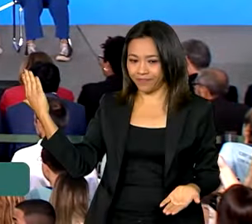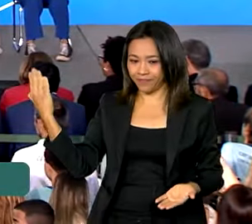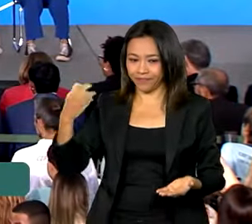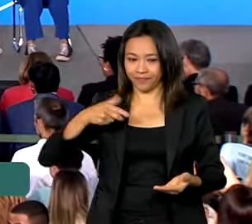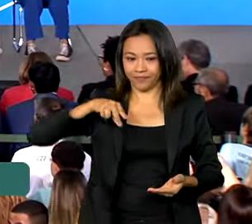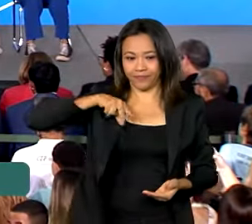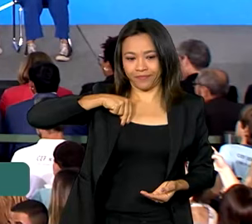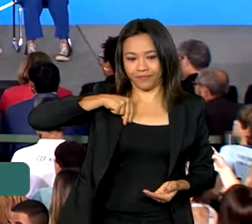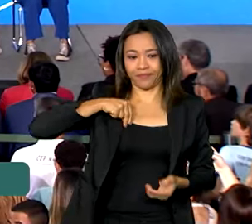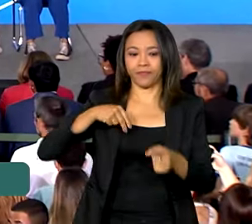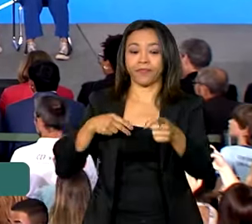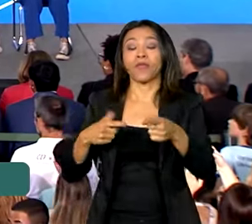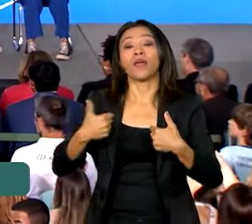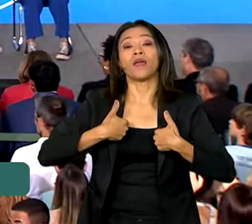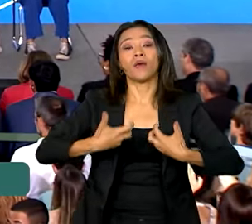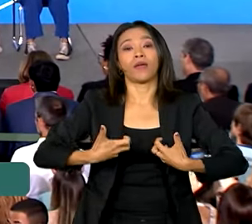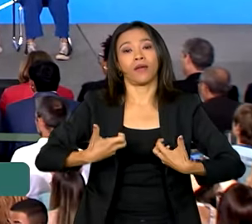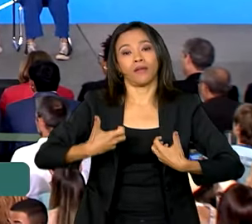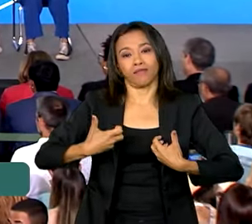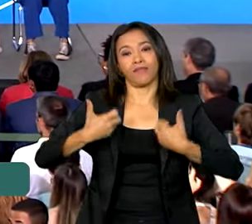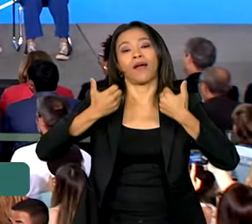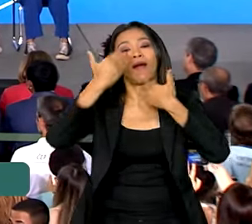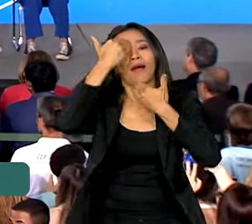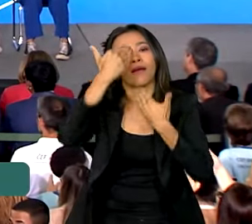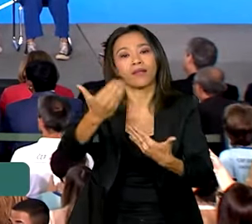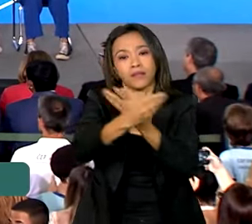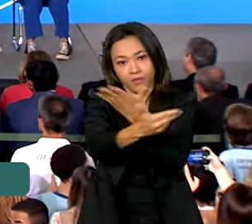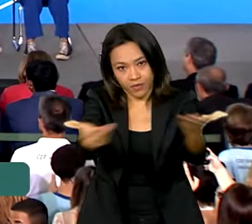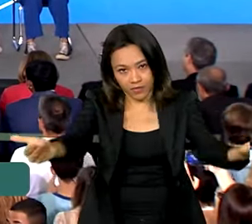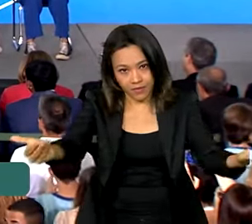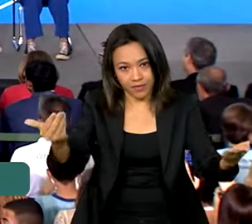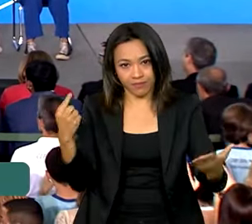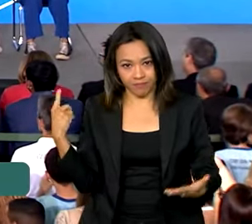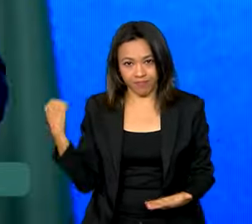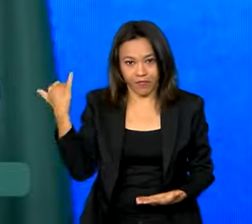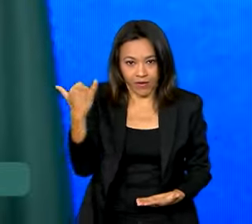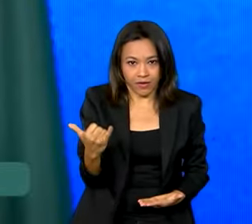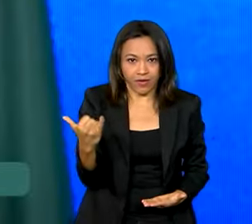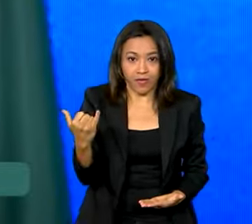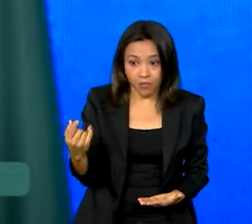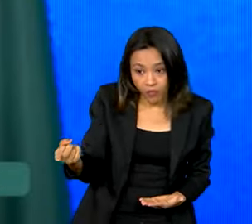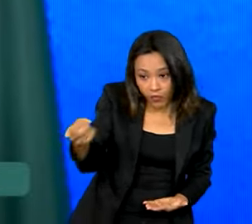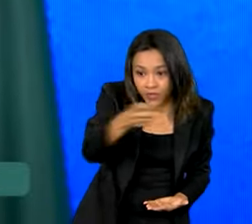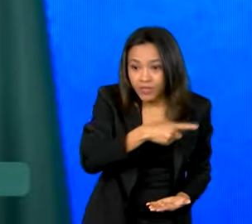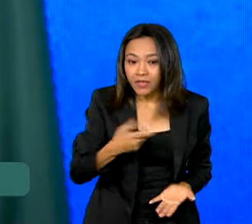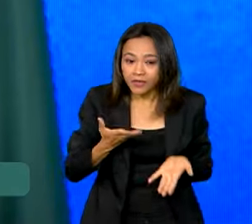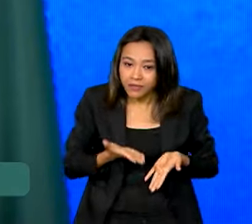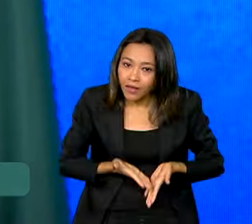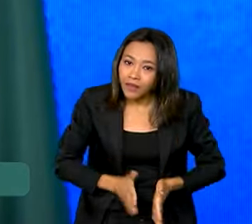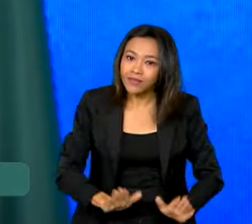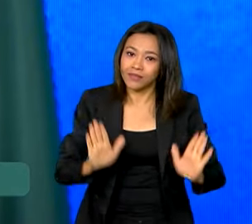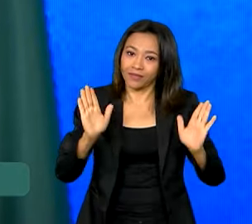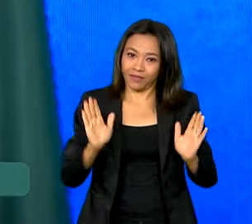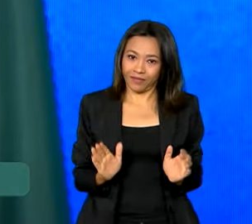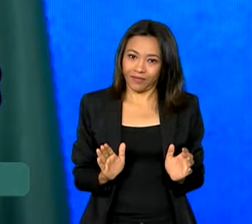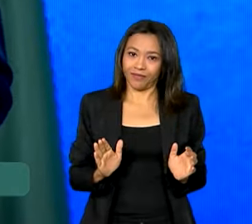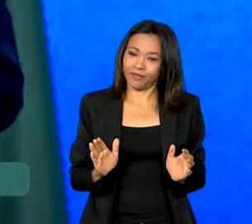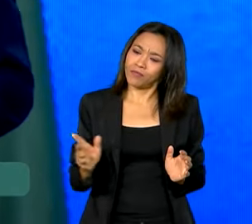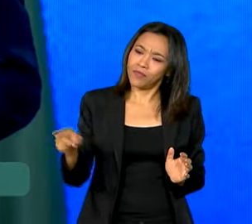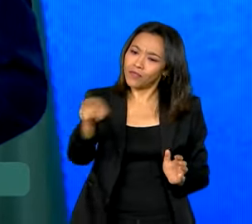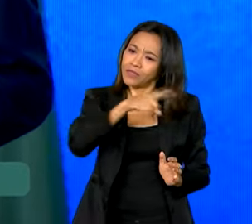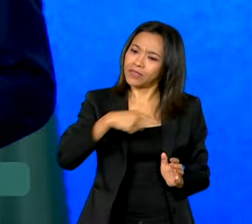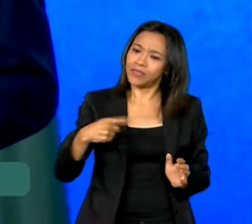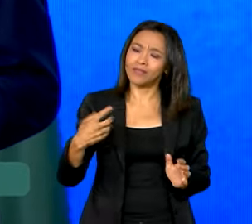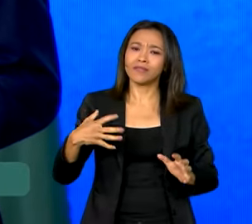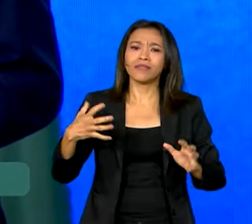a todos vocês por terem nascido, por serem como vocês são